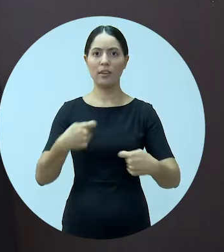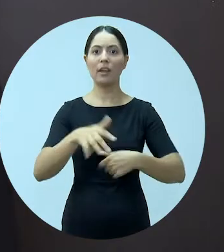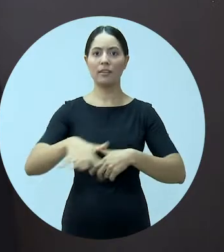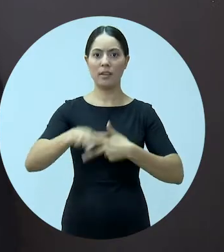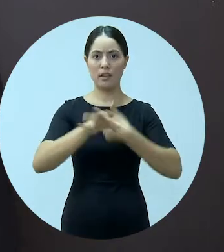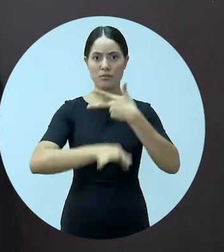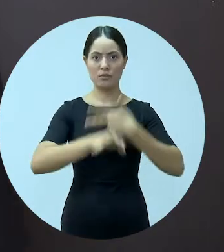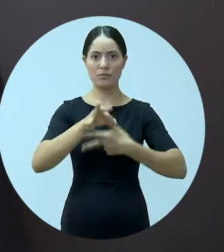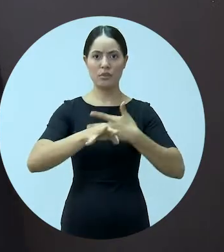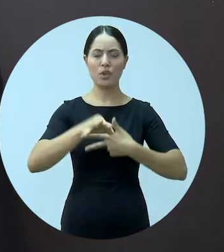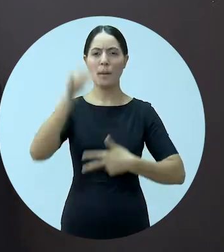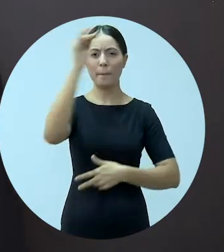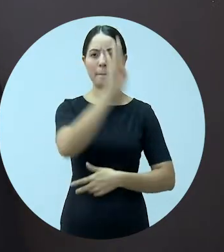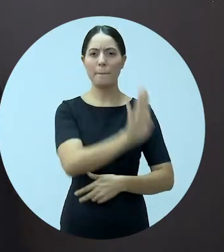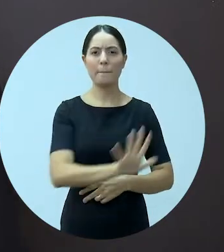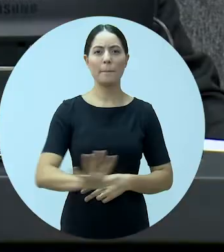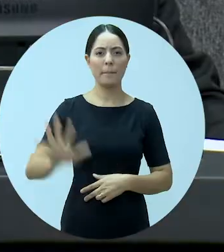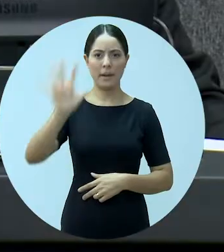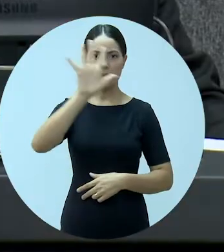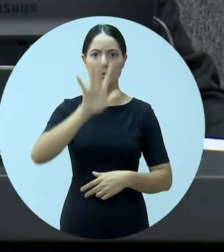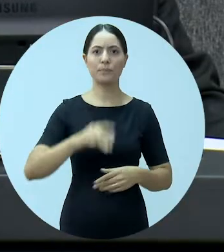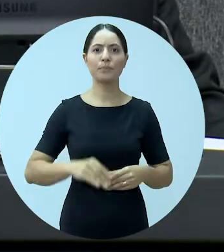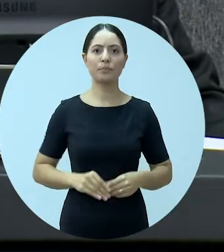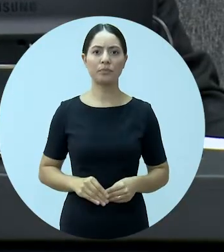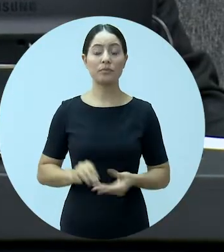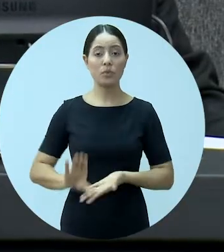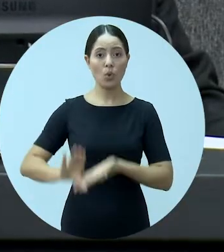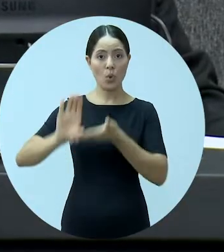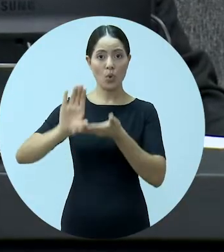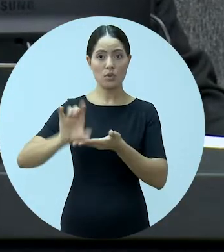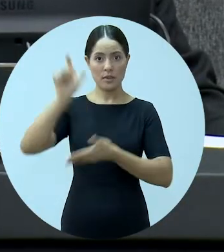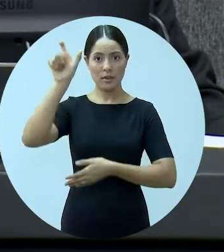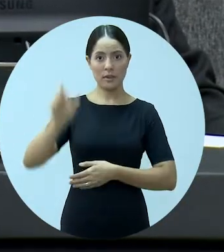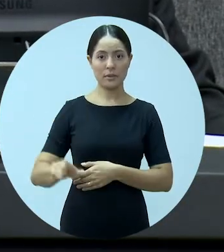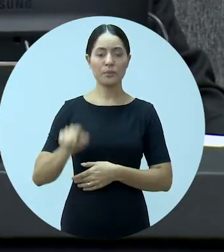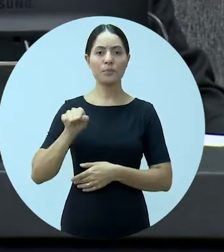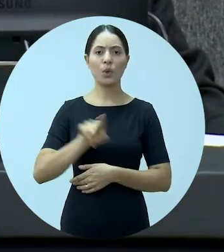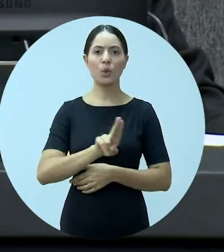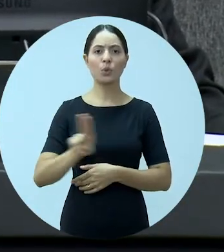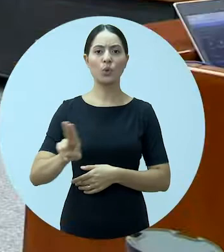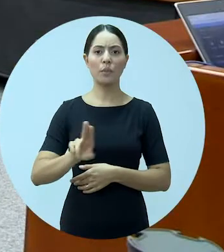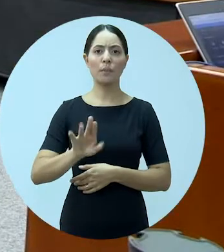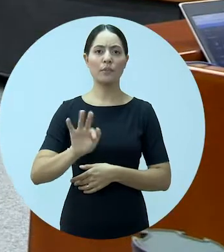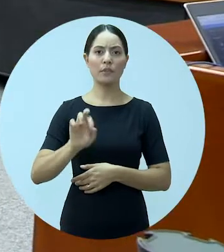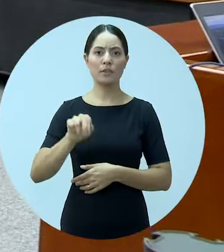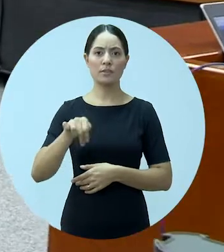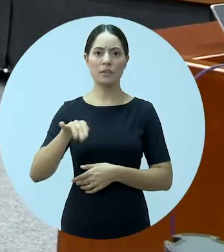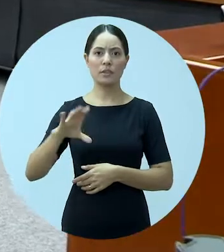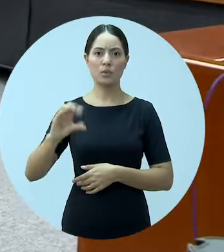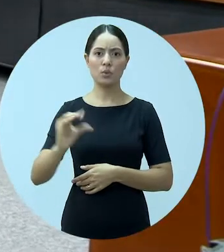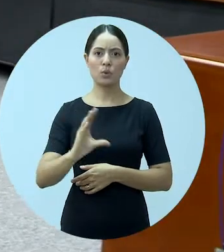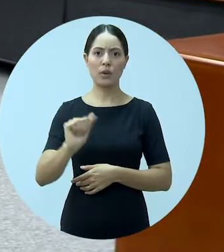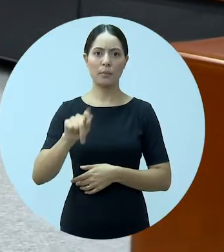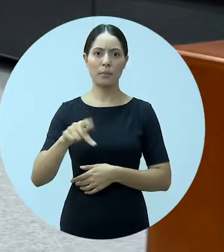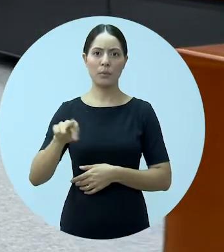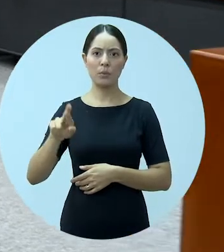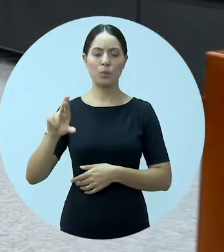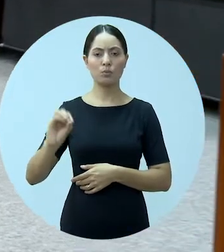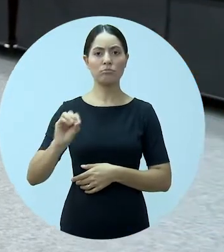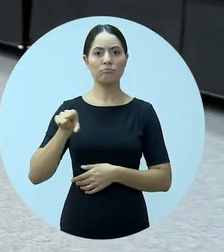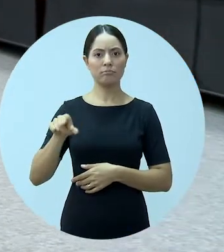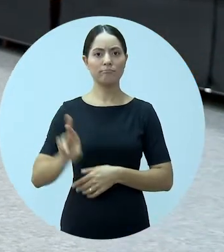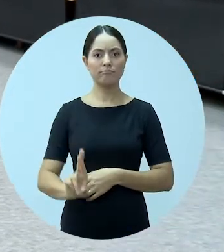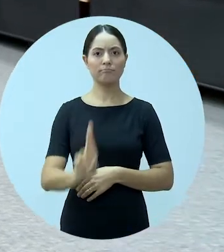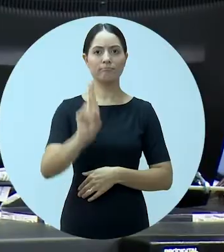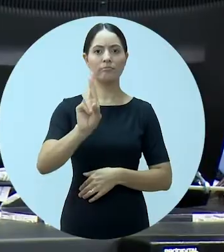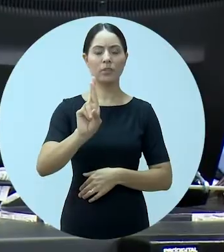pelo Judiciário em todo o país. O Conselheiro Federal da UAB-DF, Francisco Caputo, representou a advocacia